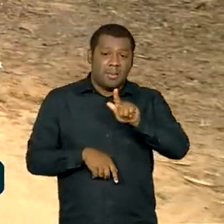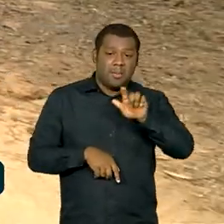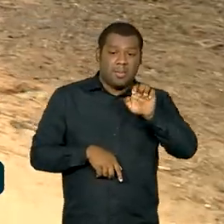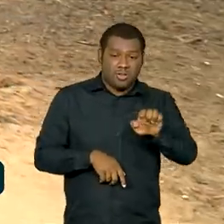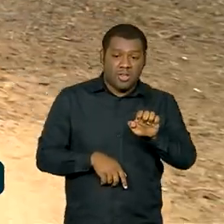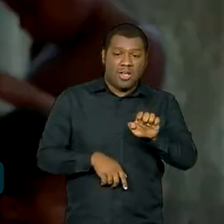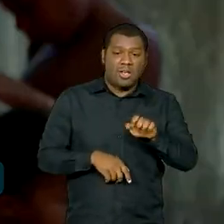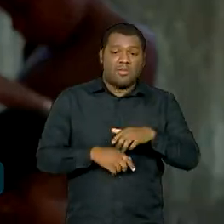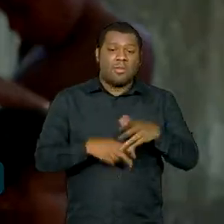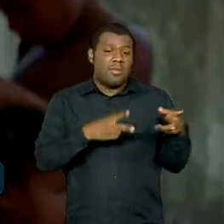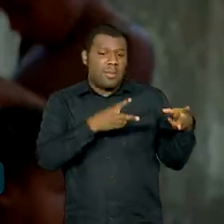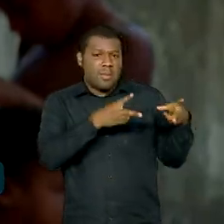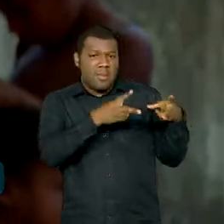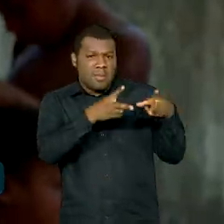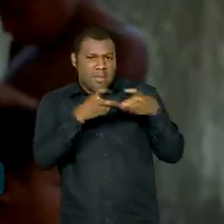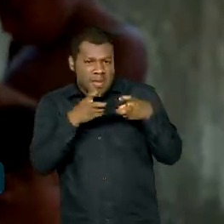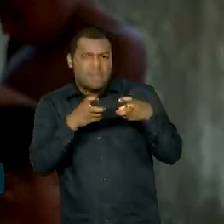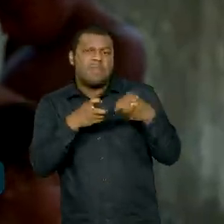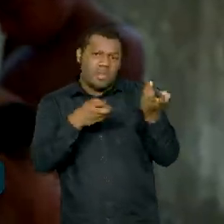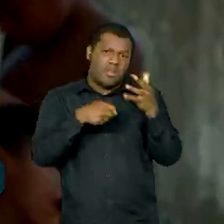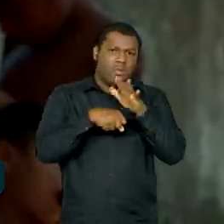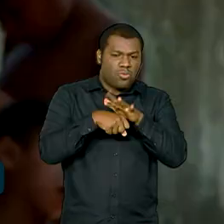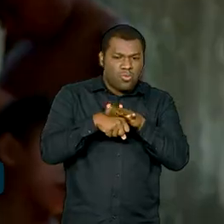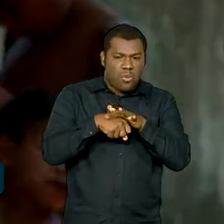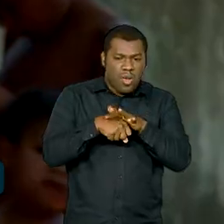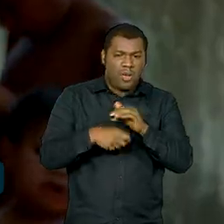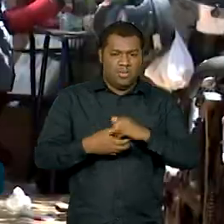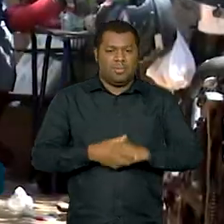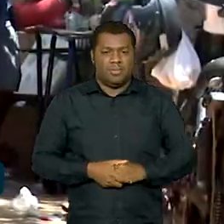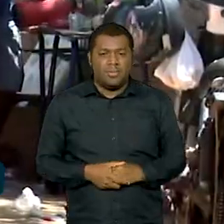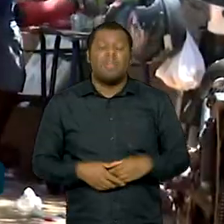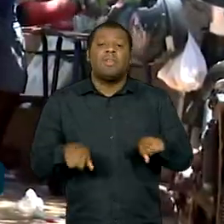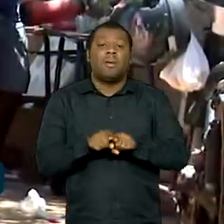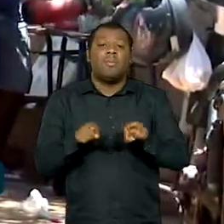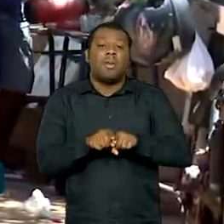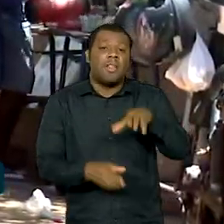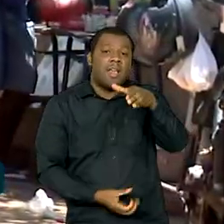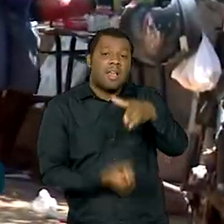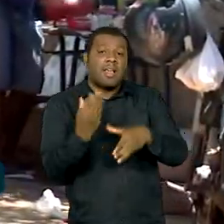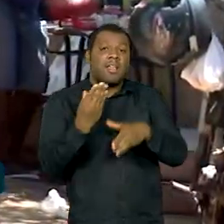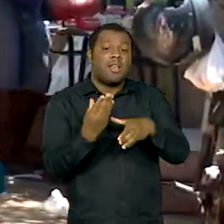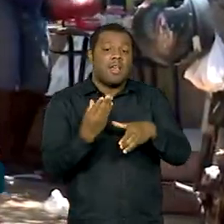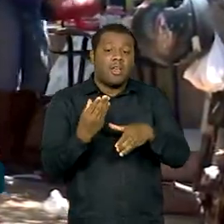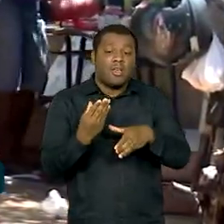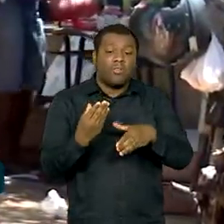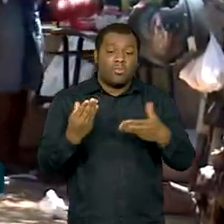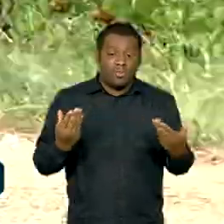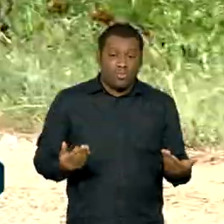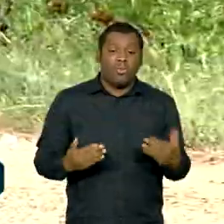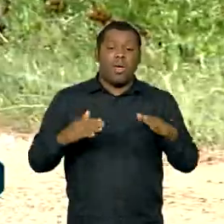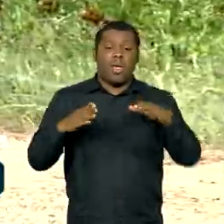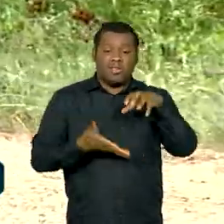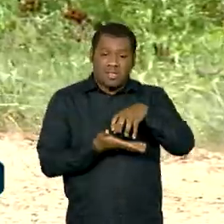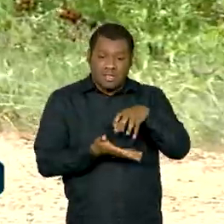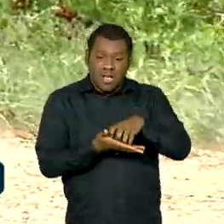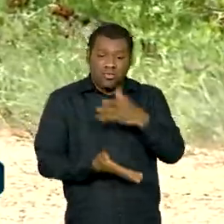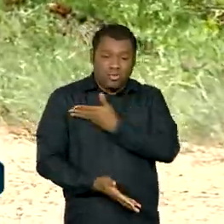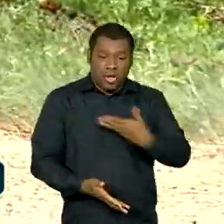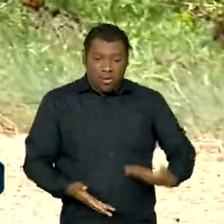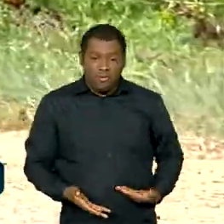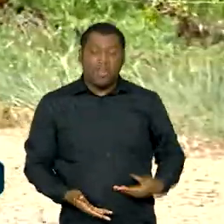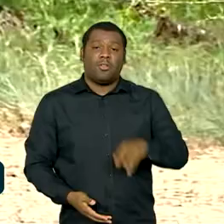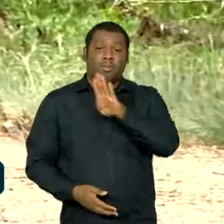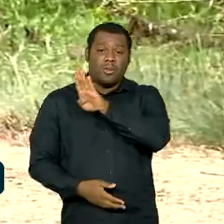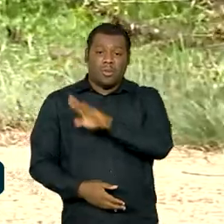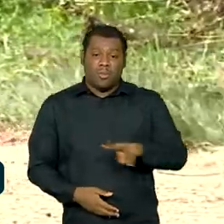subnotificação. Outra medida é a instalação de uma Casa de Governo em Boa Vista que irá abrigar